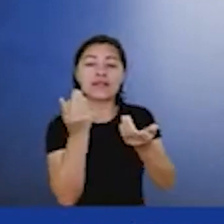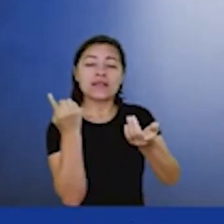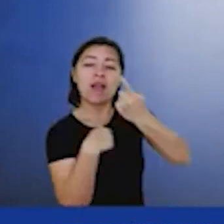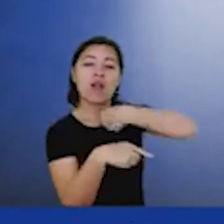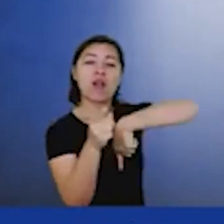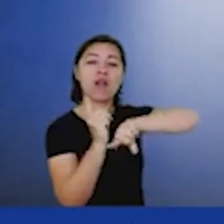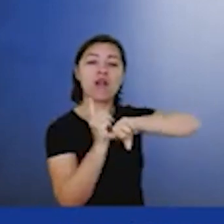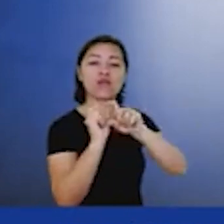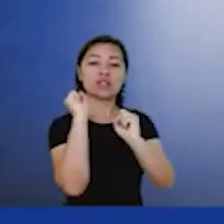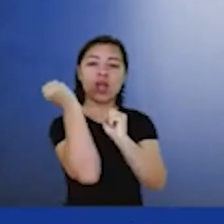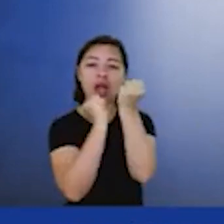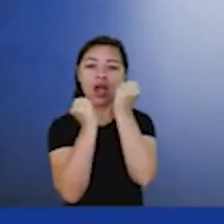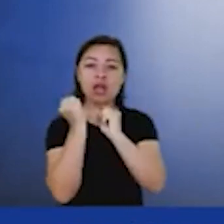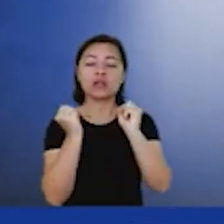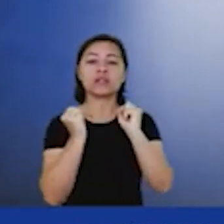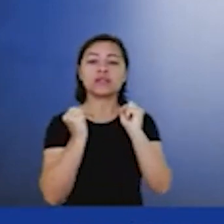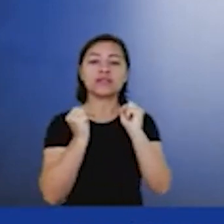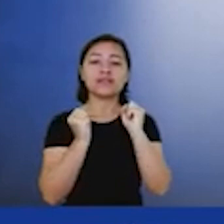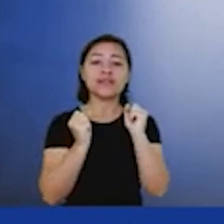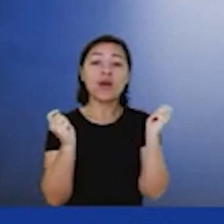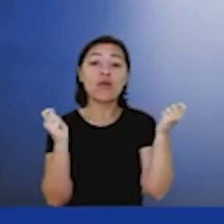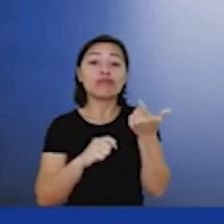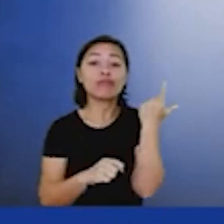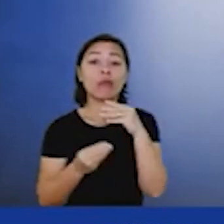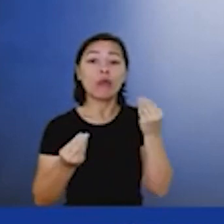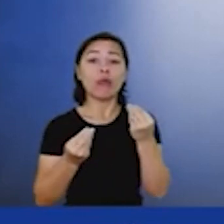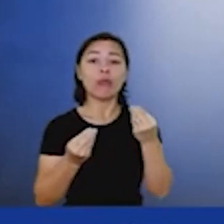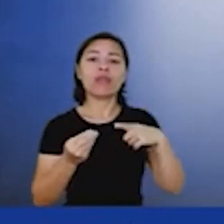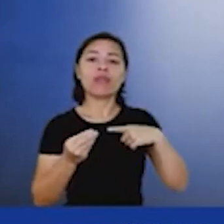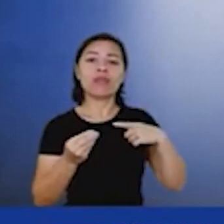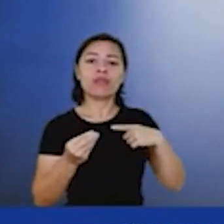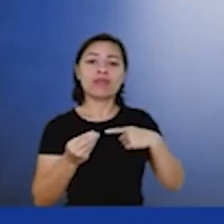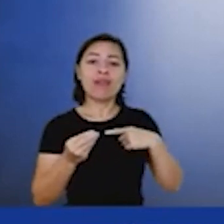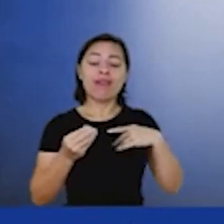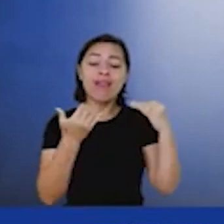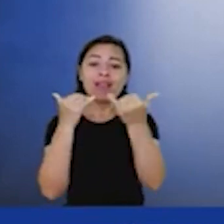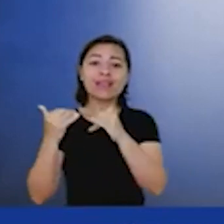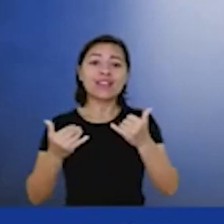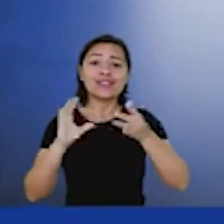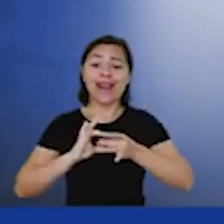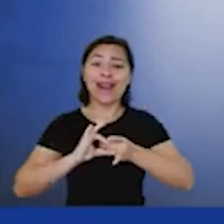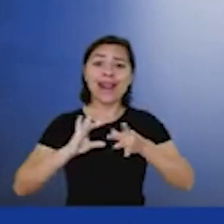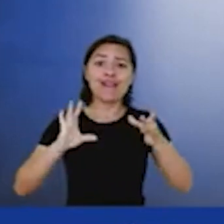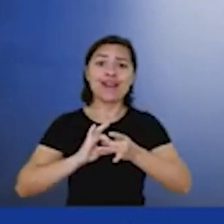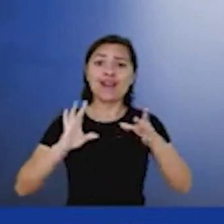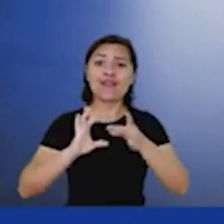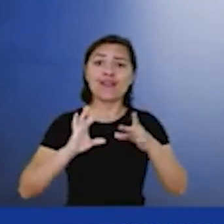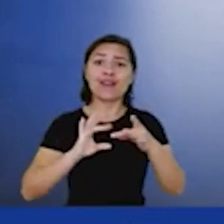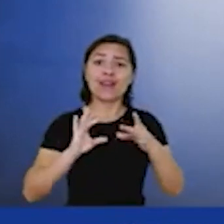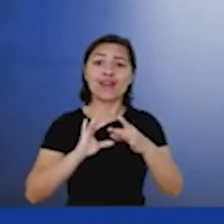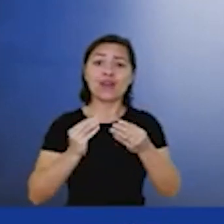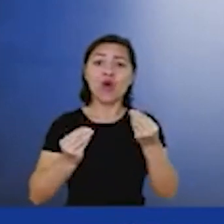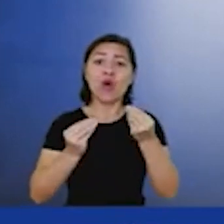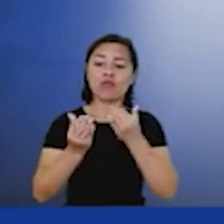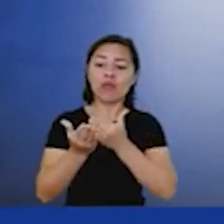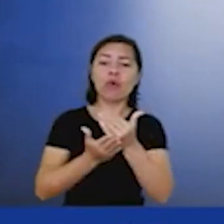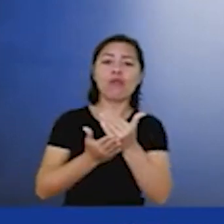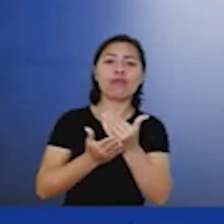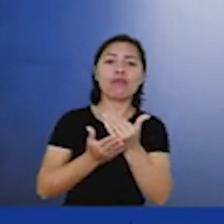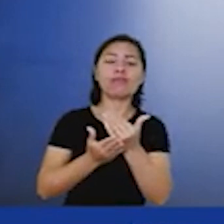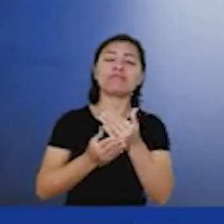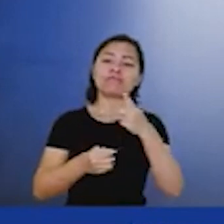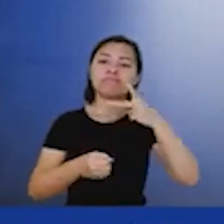possível através de uma fonte constante e abundante de energia provida pelo petróleo e gás. Então, a gente, primeiro, não